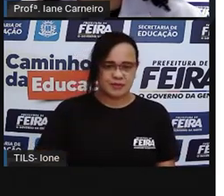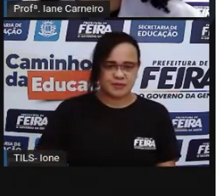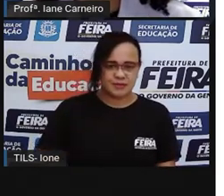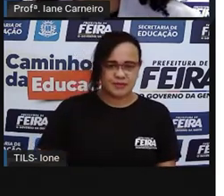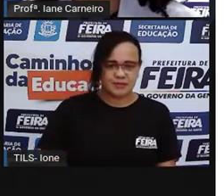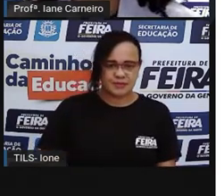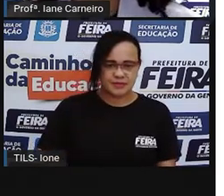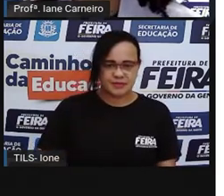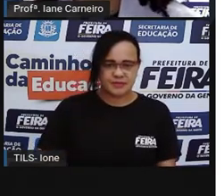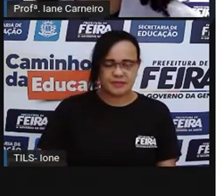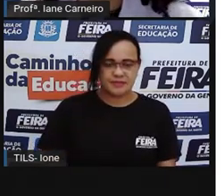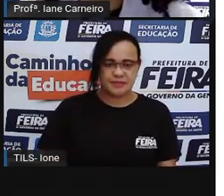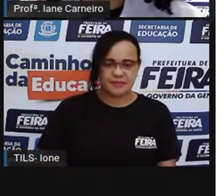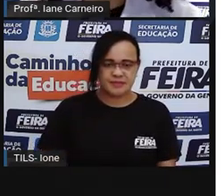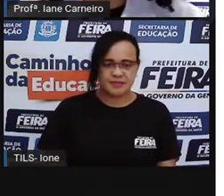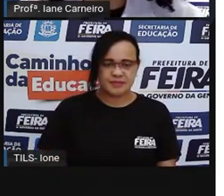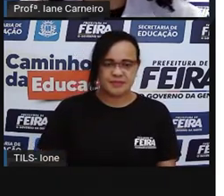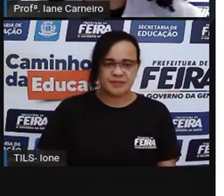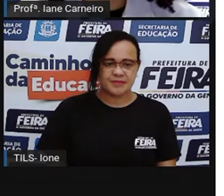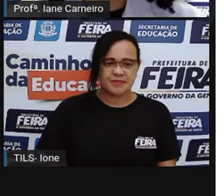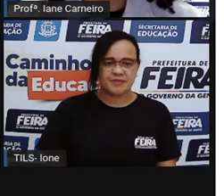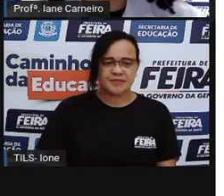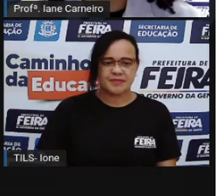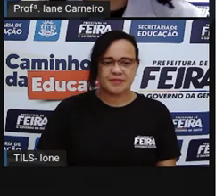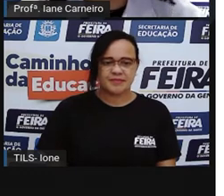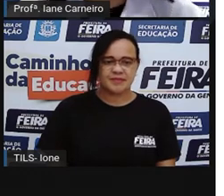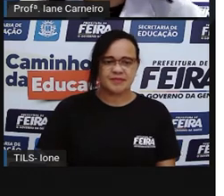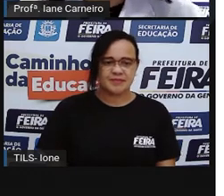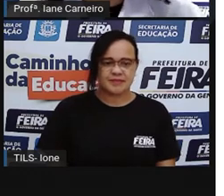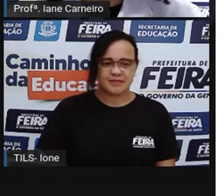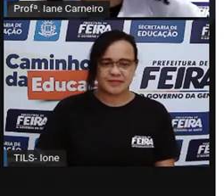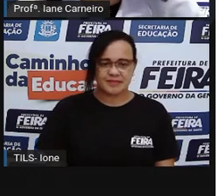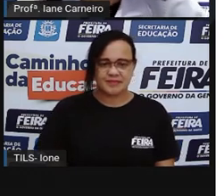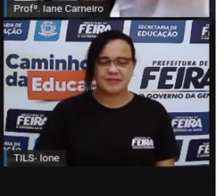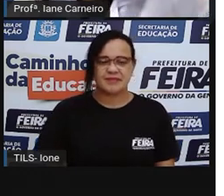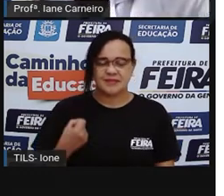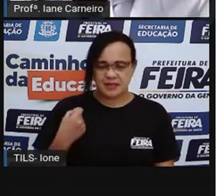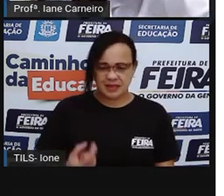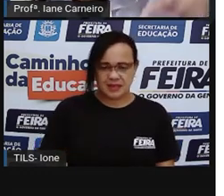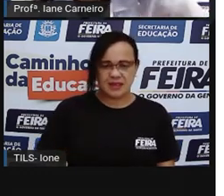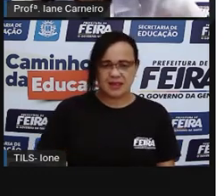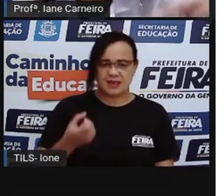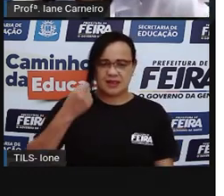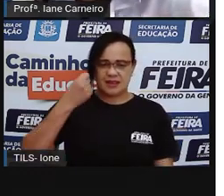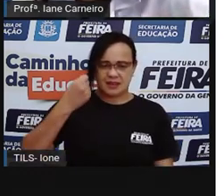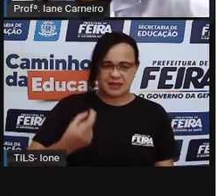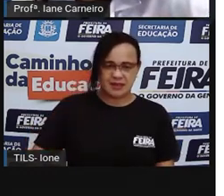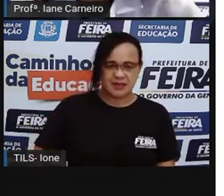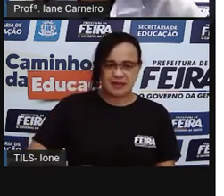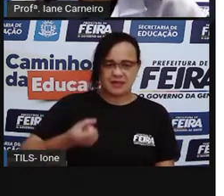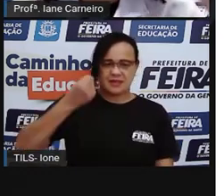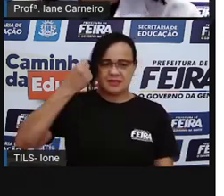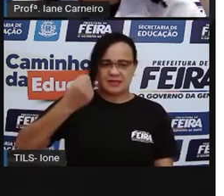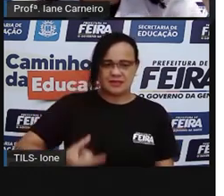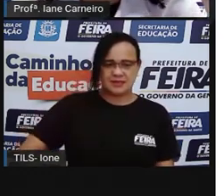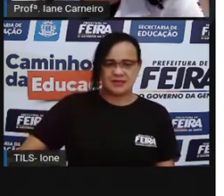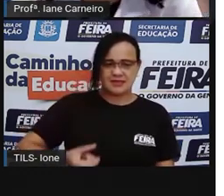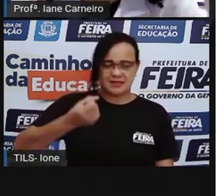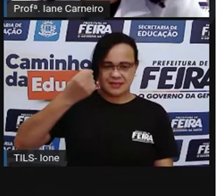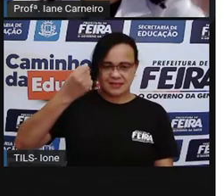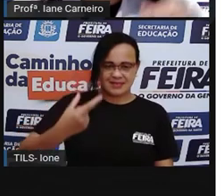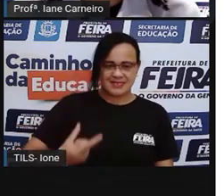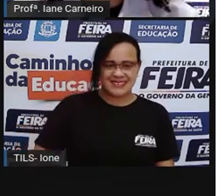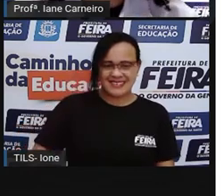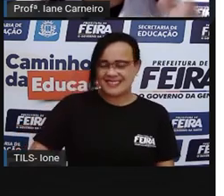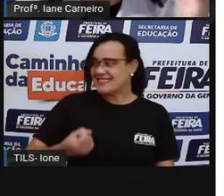Ô, perdão, a prova ligou no lugar errado. Iô, iô é esse aqui, ó. Iô, iô é esse que sobe e desce. Iô, iô. É,